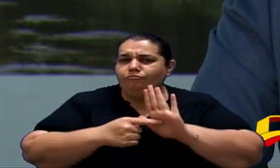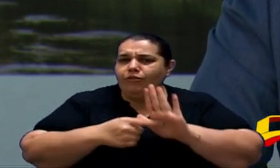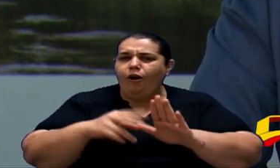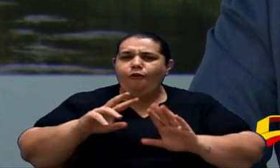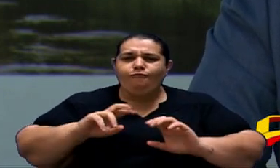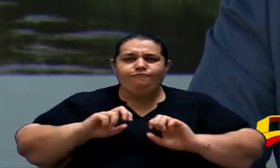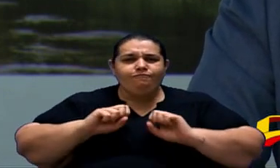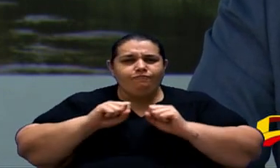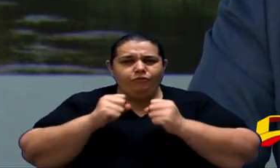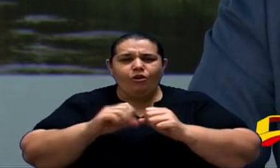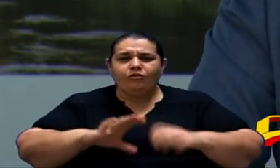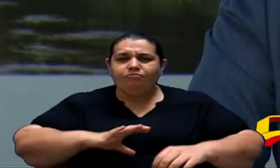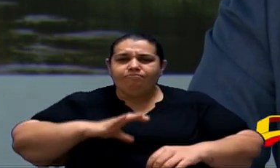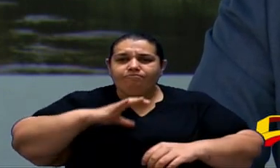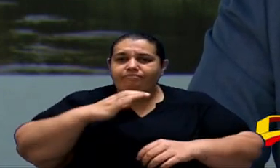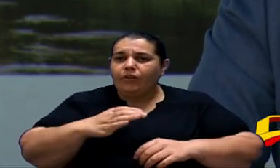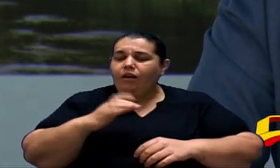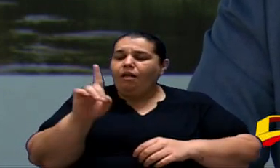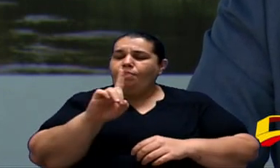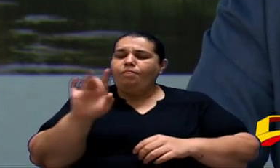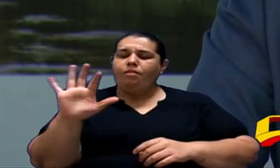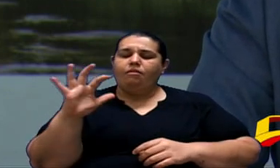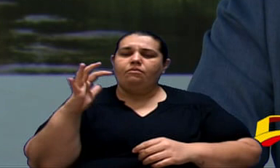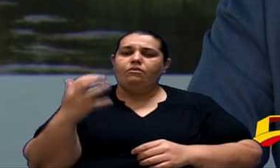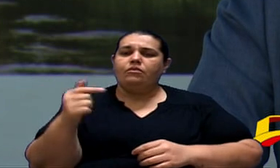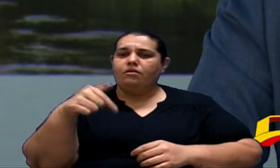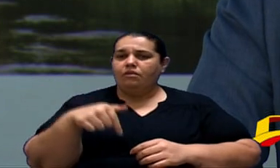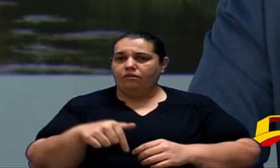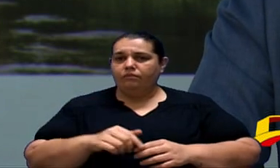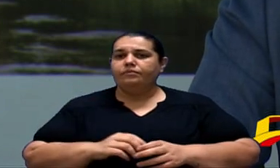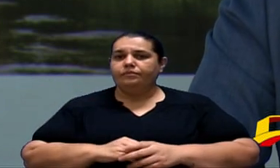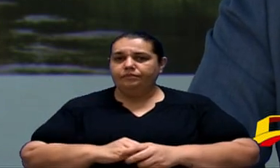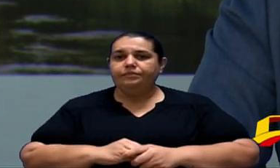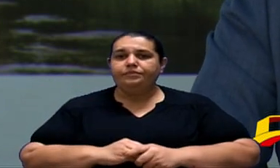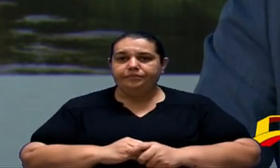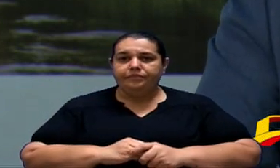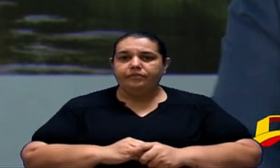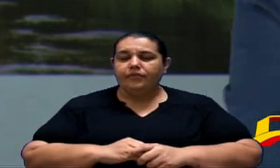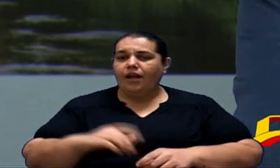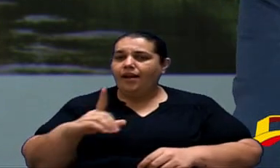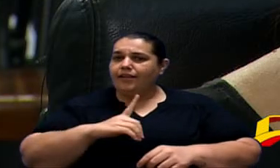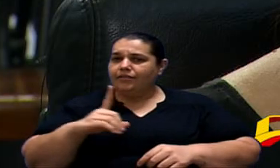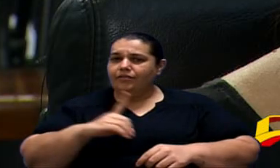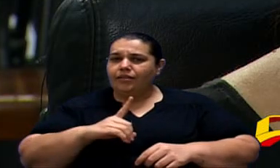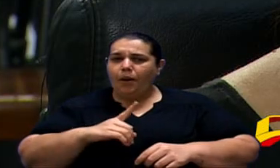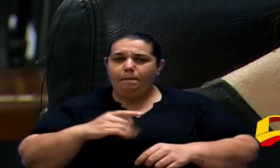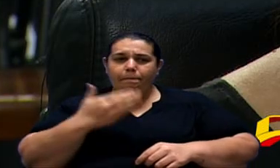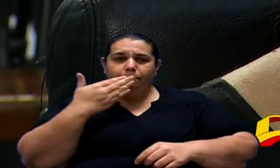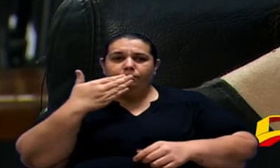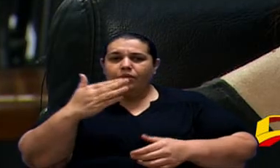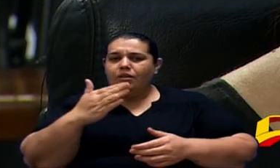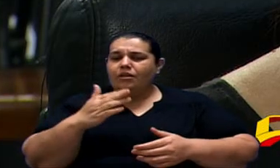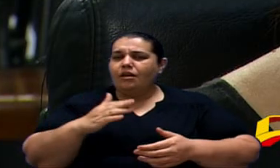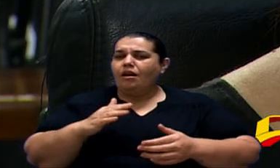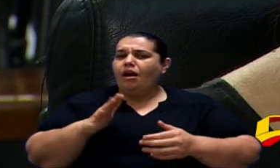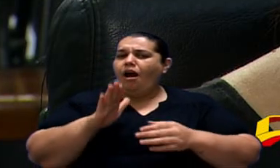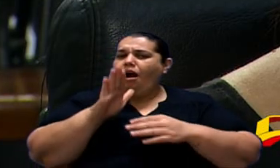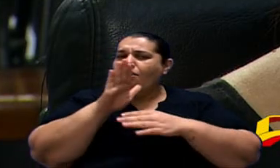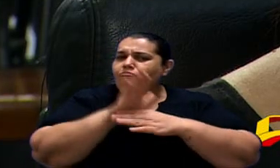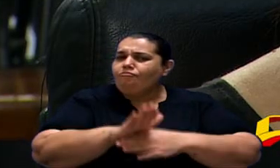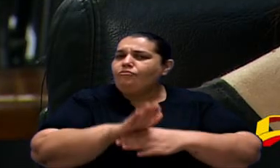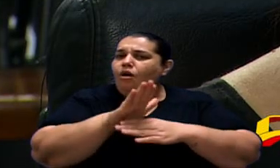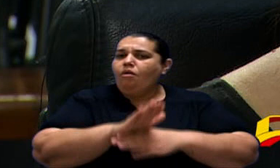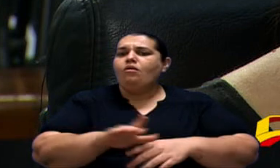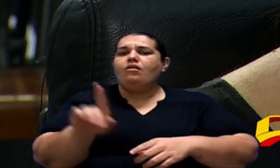Para que isso Não venha Acontecer Para que isso Não venha Acontecer Temos que Buscar Apoio Também Não